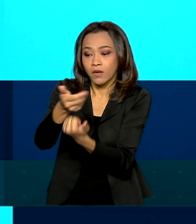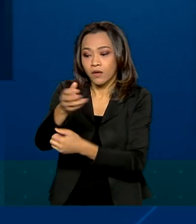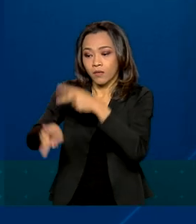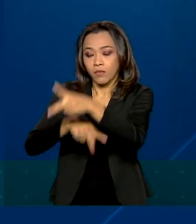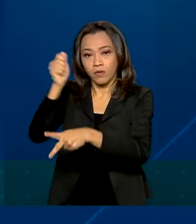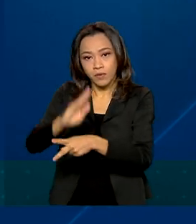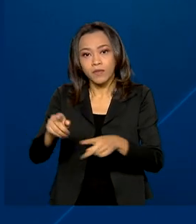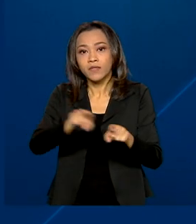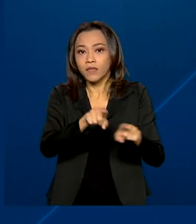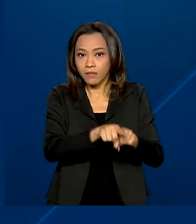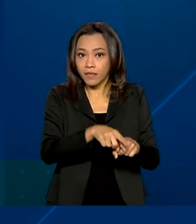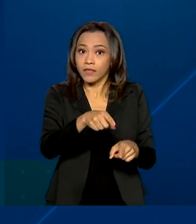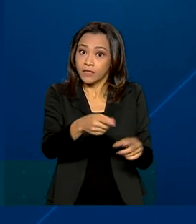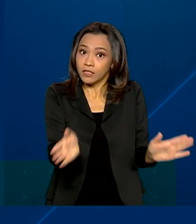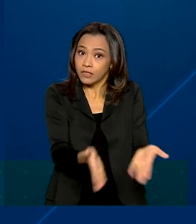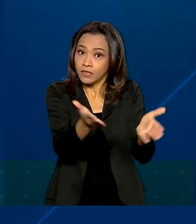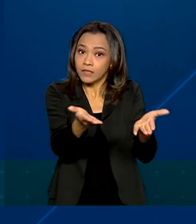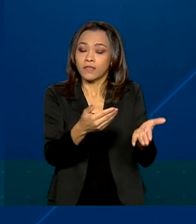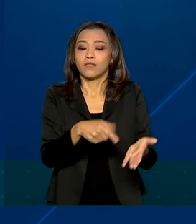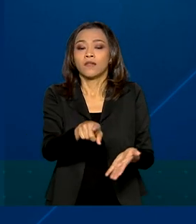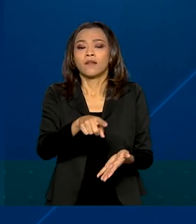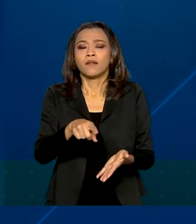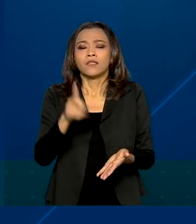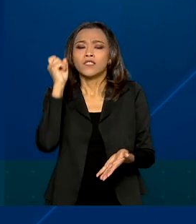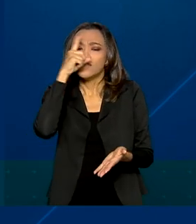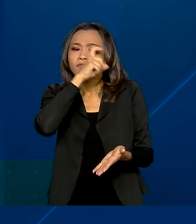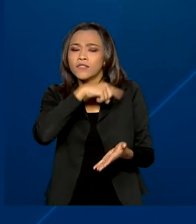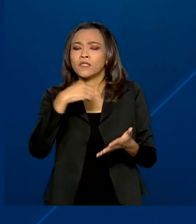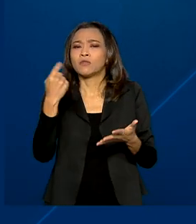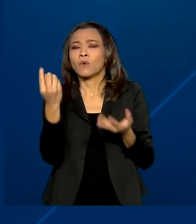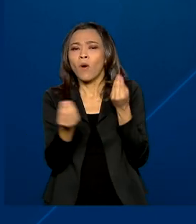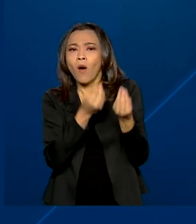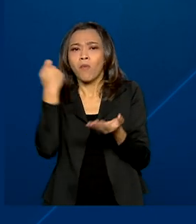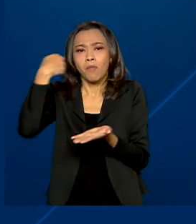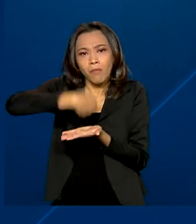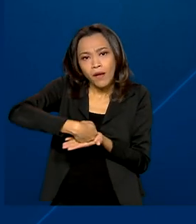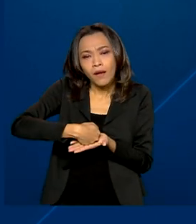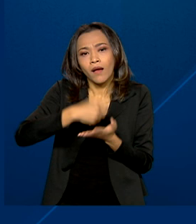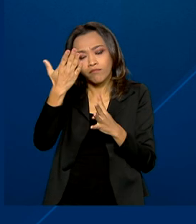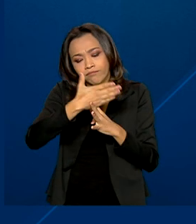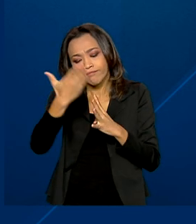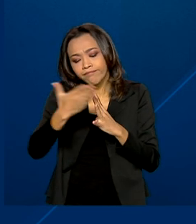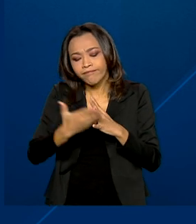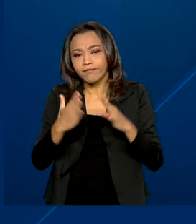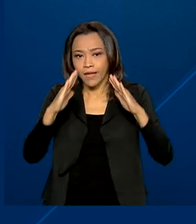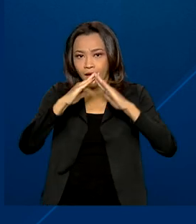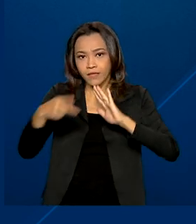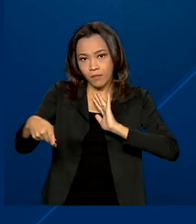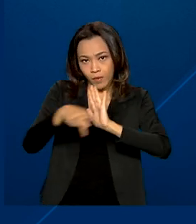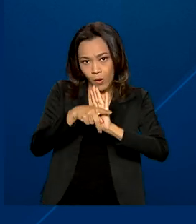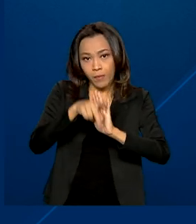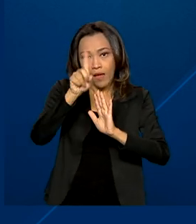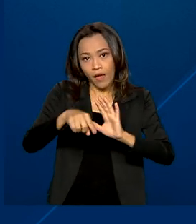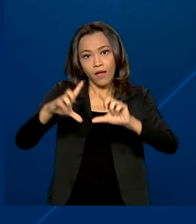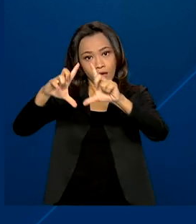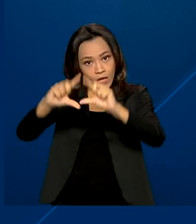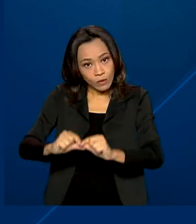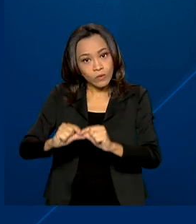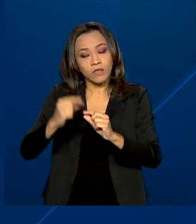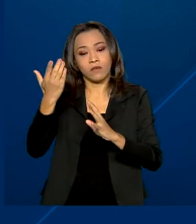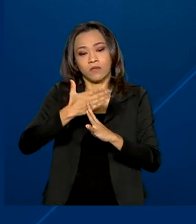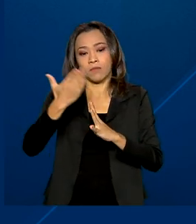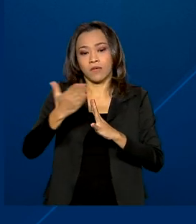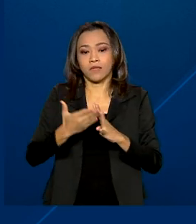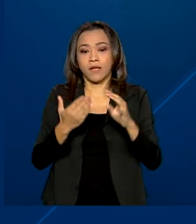Entre as medidas divulgadas para quem está com dificuldade de pagar o financiamento da casa própria está a redução da prestação em até